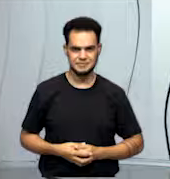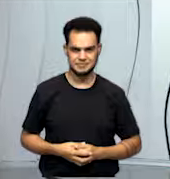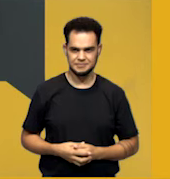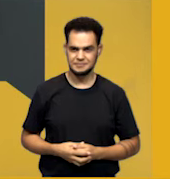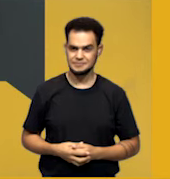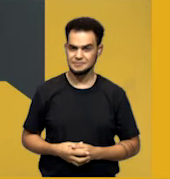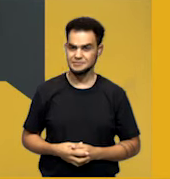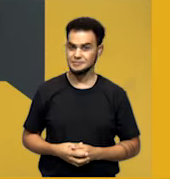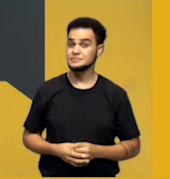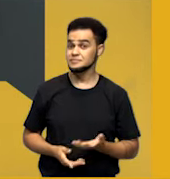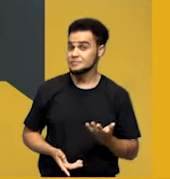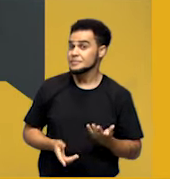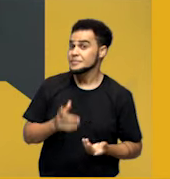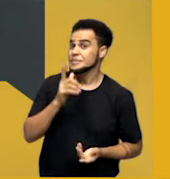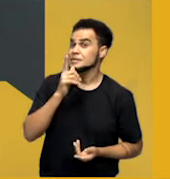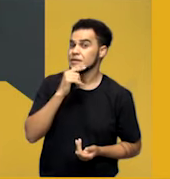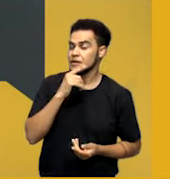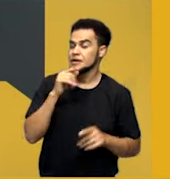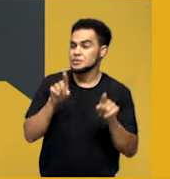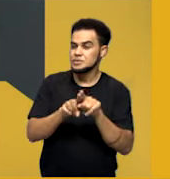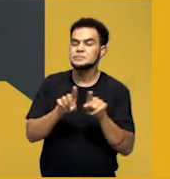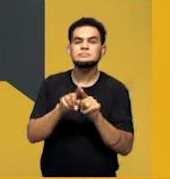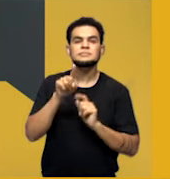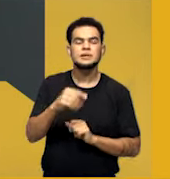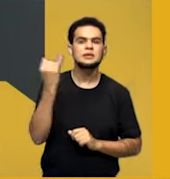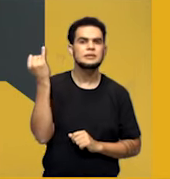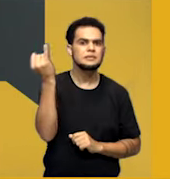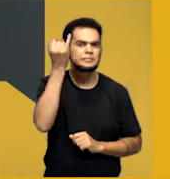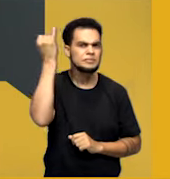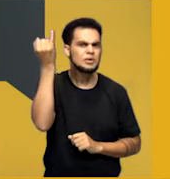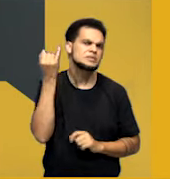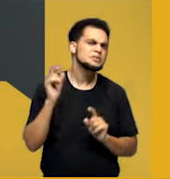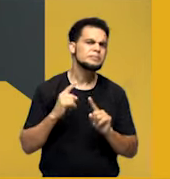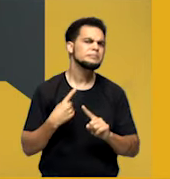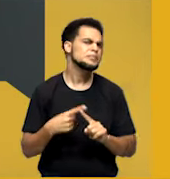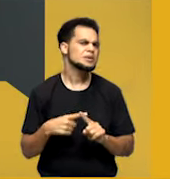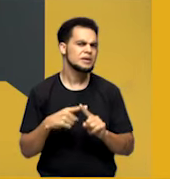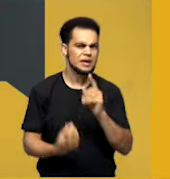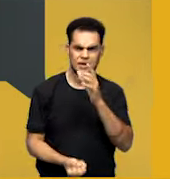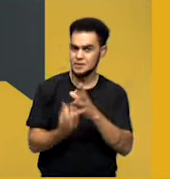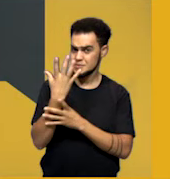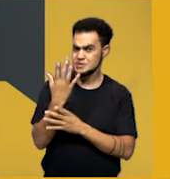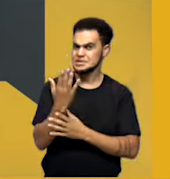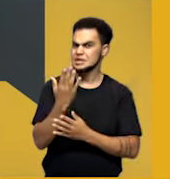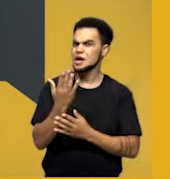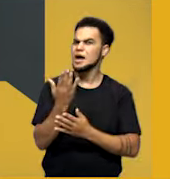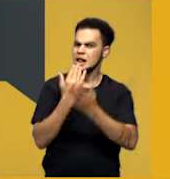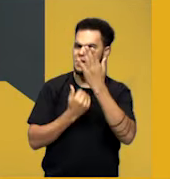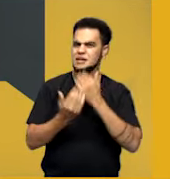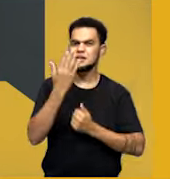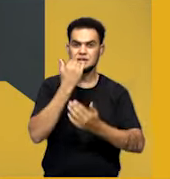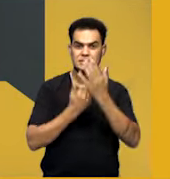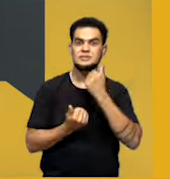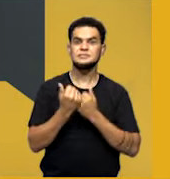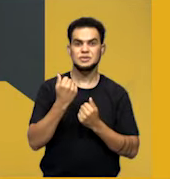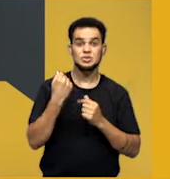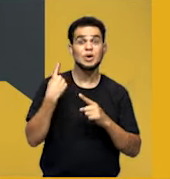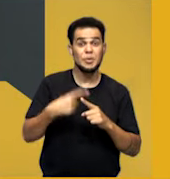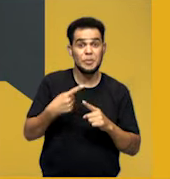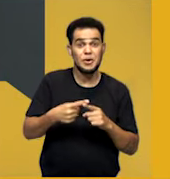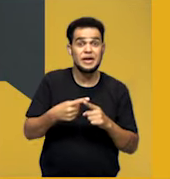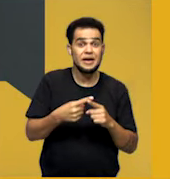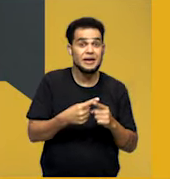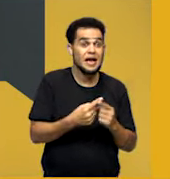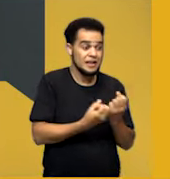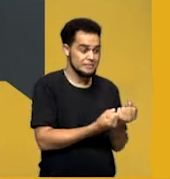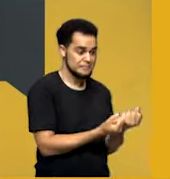A água também é extremamente importante para a produção de alimentos, pois irriga as plantações